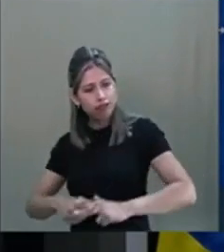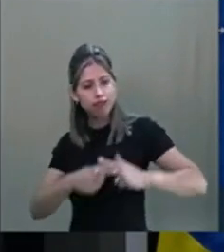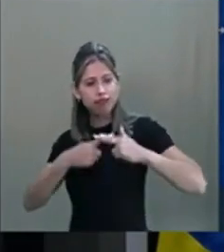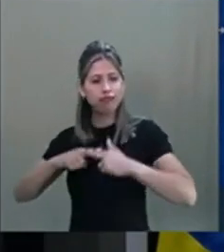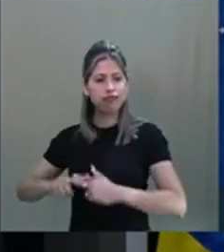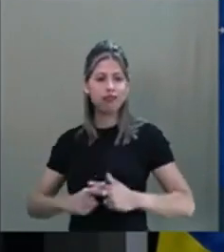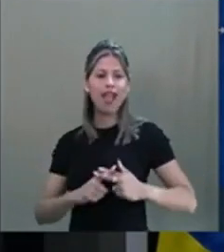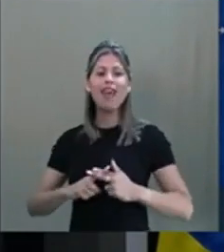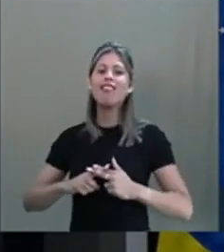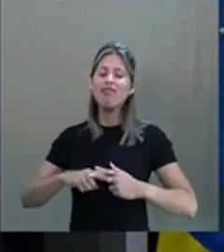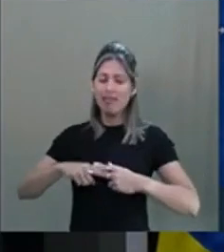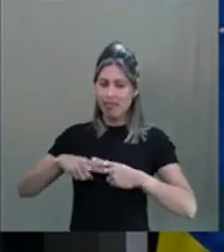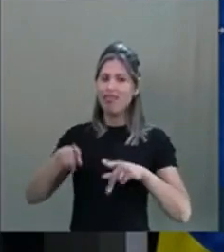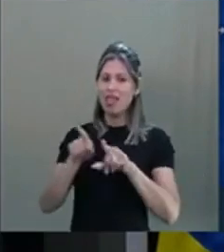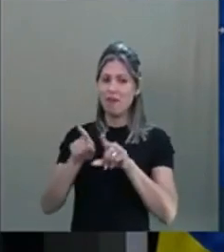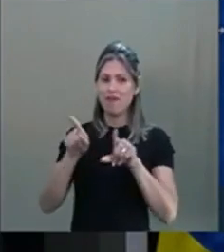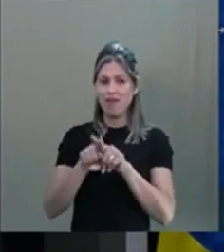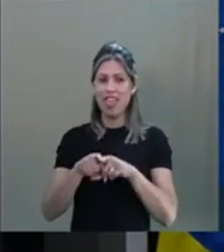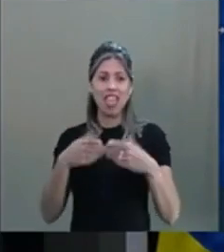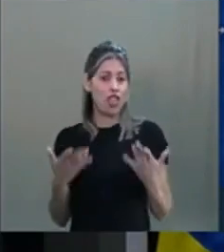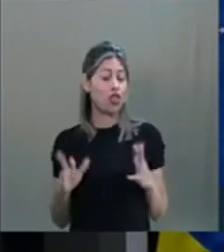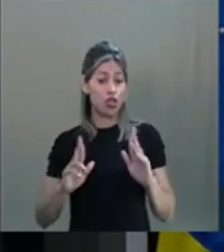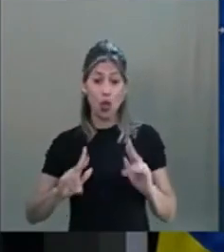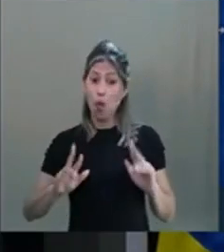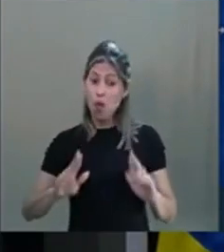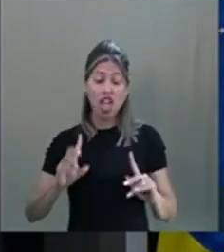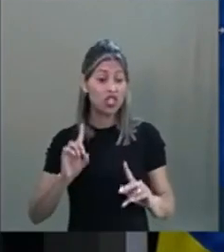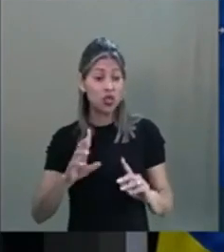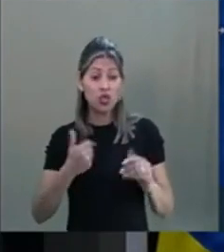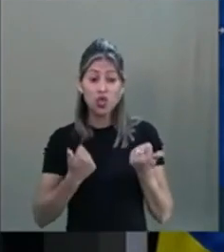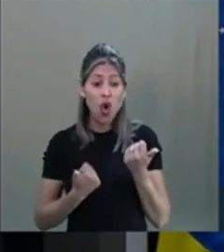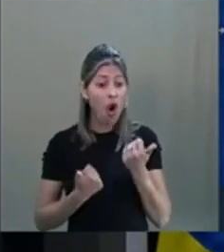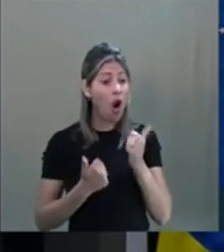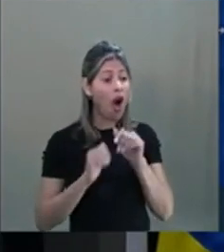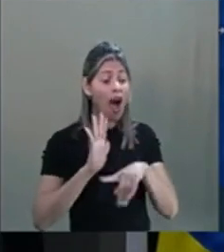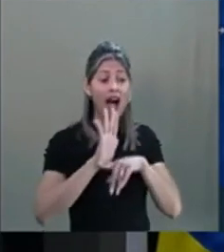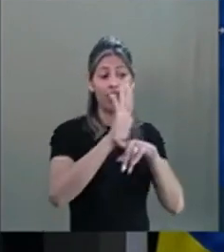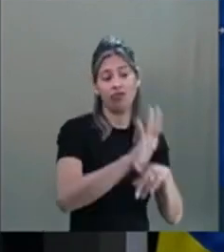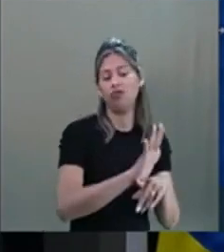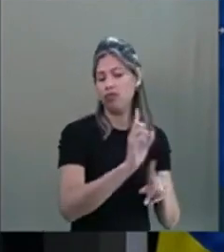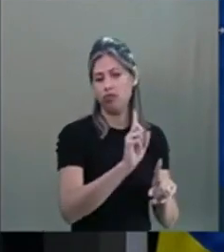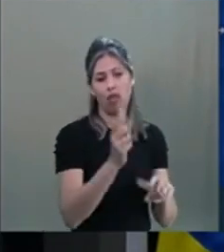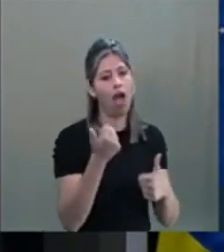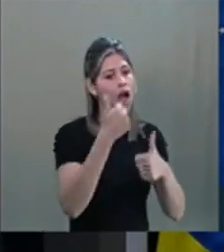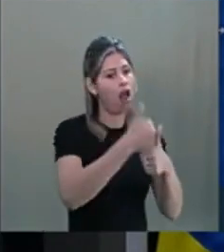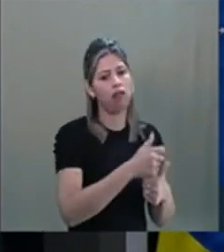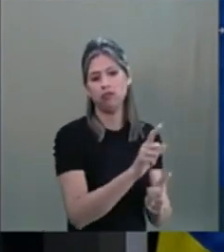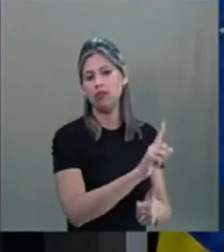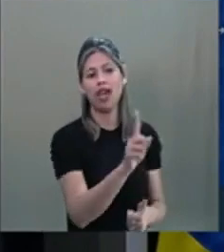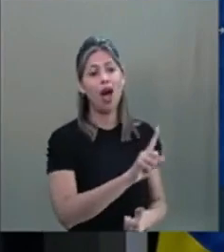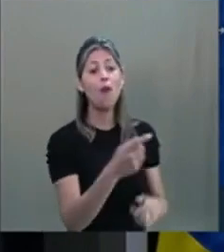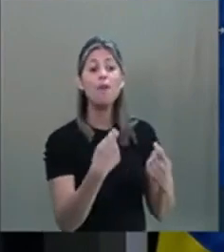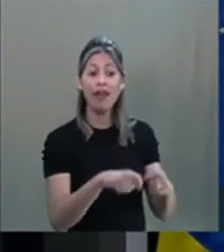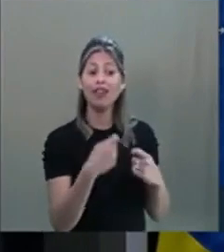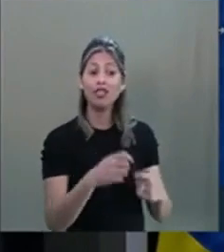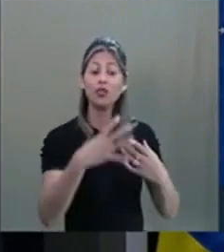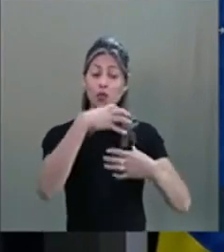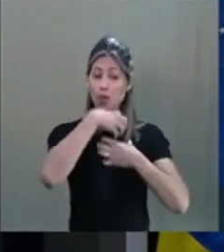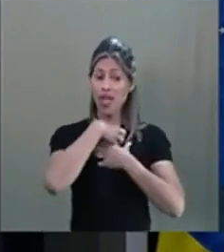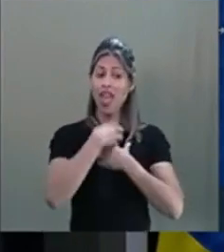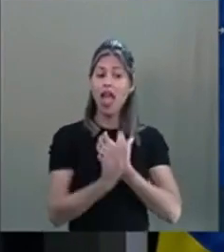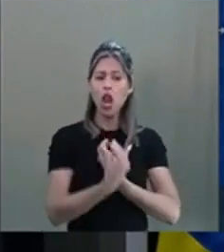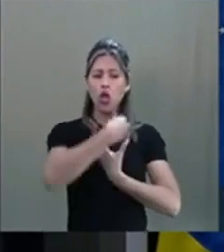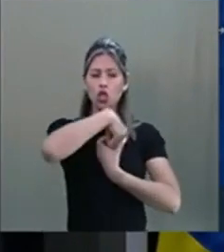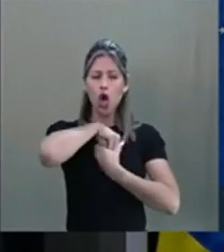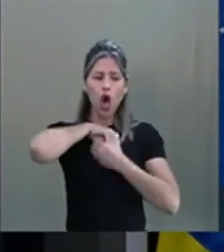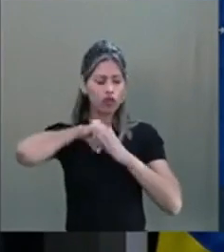e não só ficar como ajudante. Porque isso nos humaniza e isso permite com que a gente realmente vá